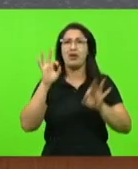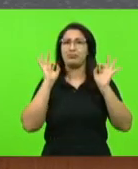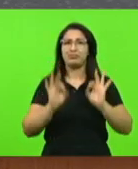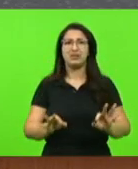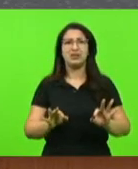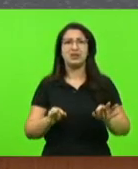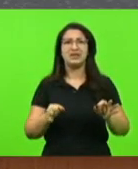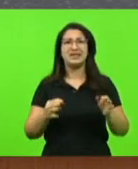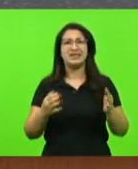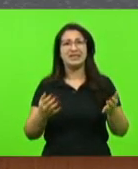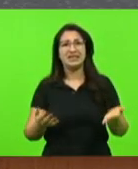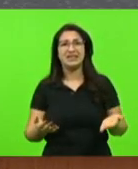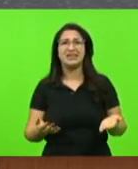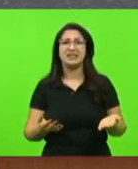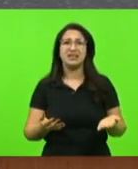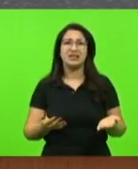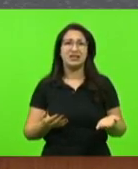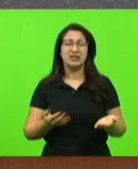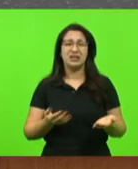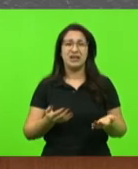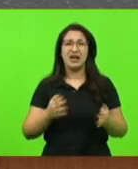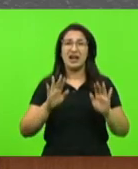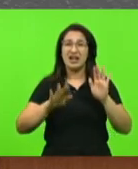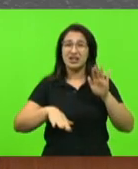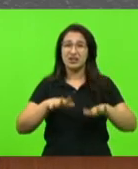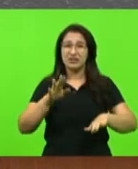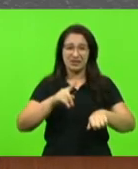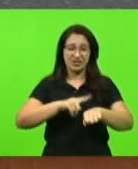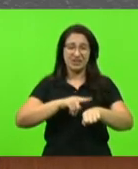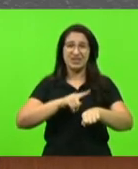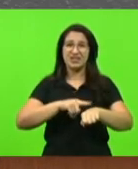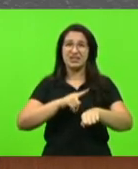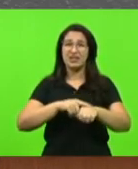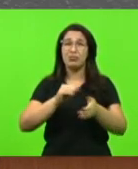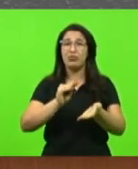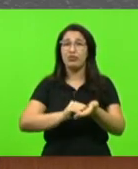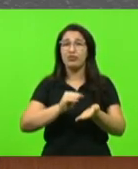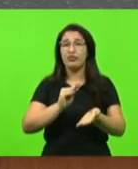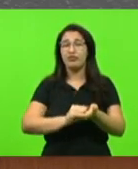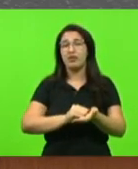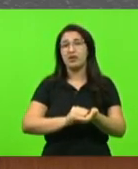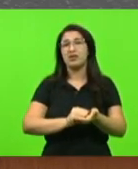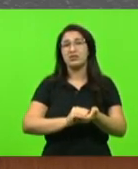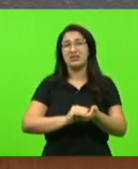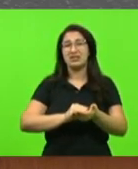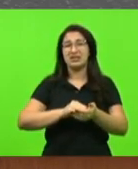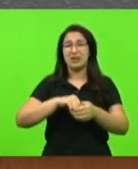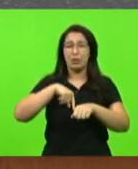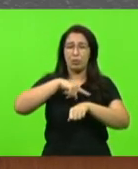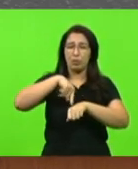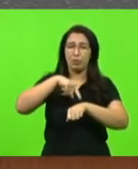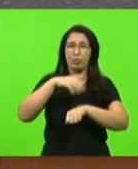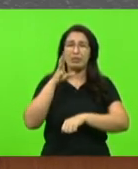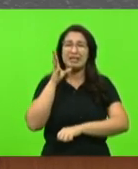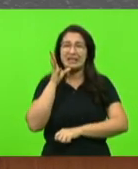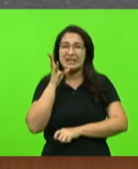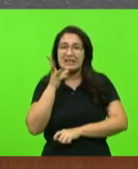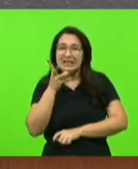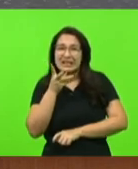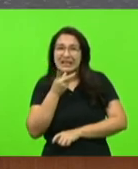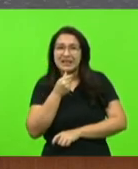e não tem prazo para início do tratamento, infelizmente, esta é a